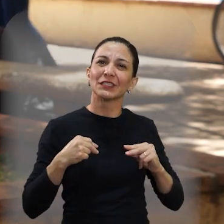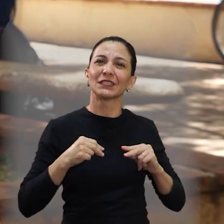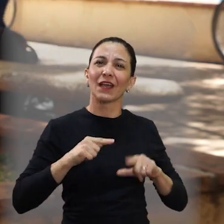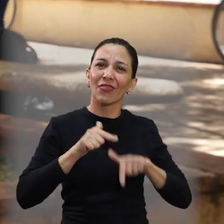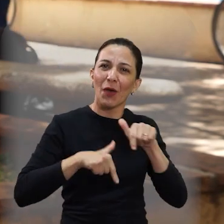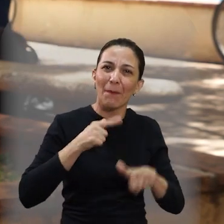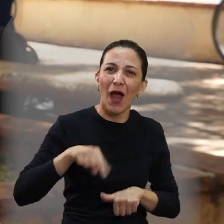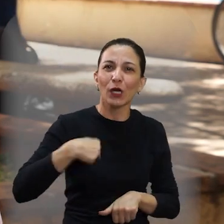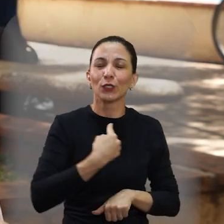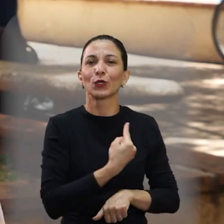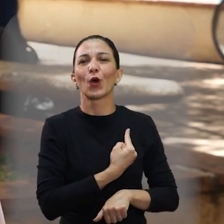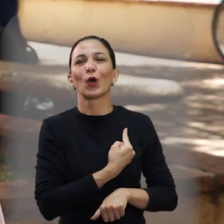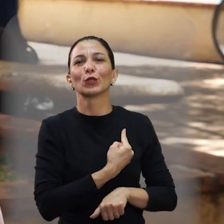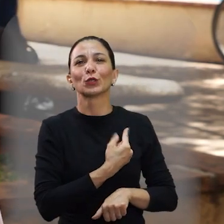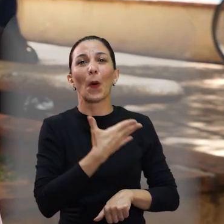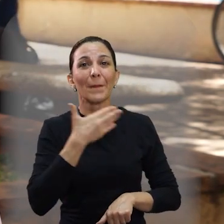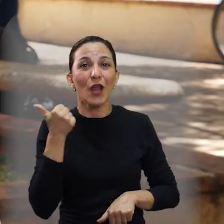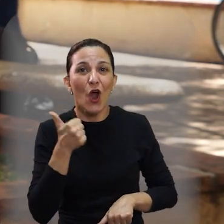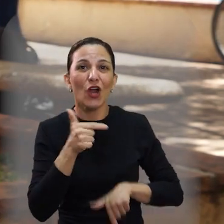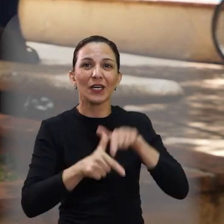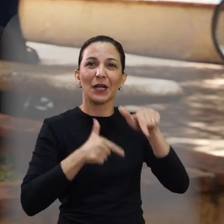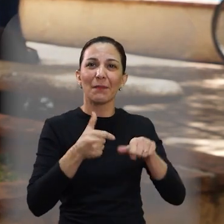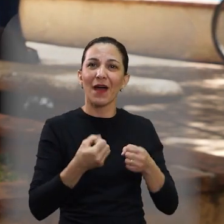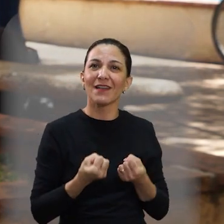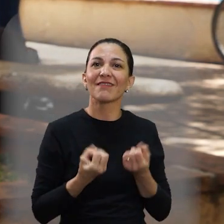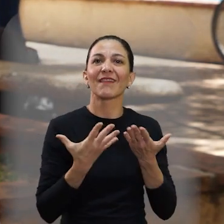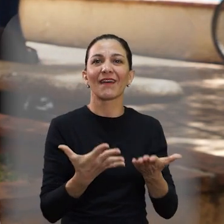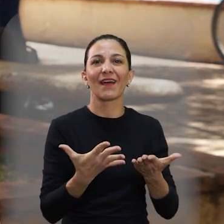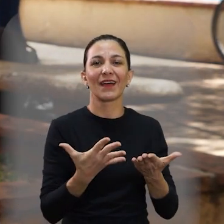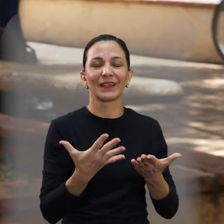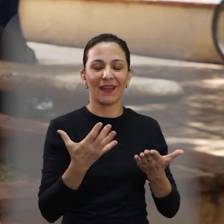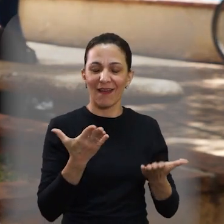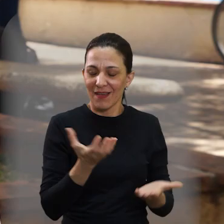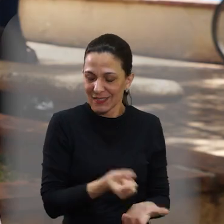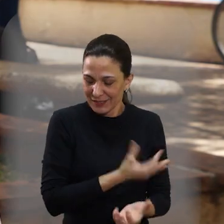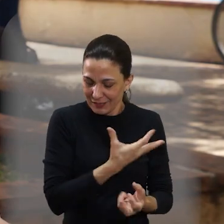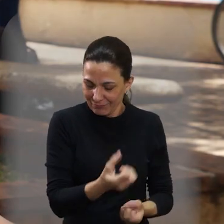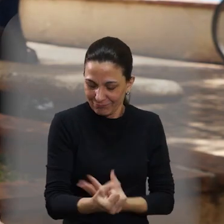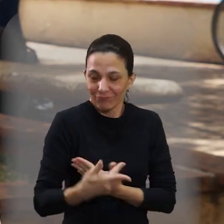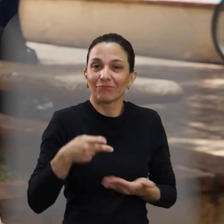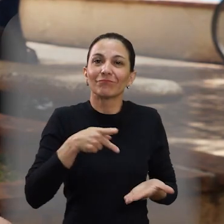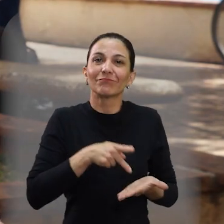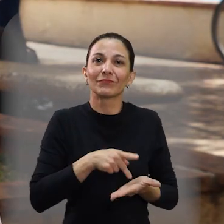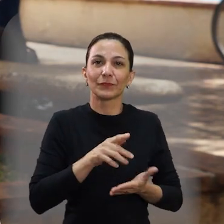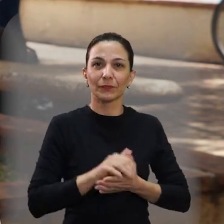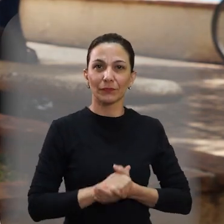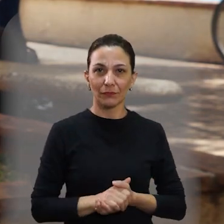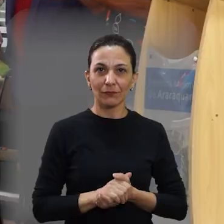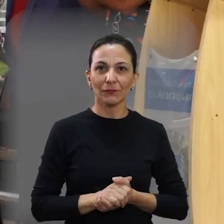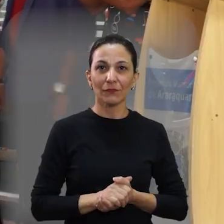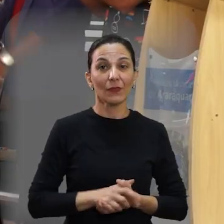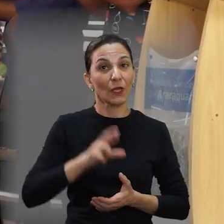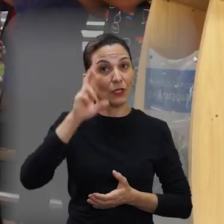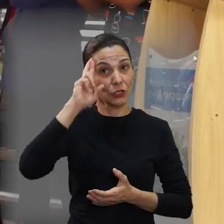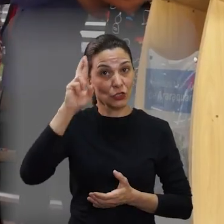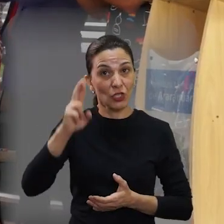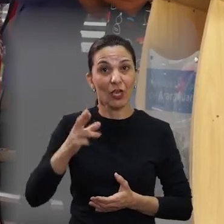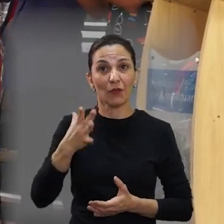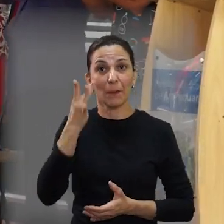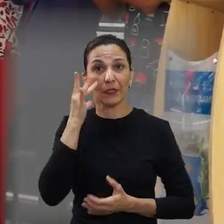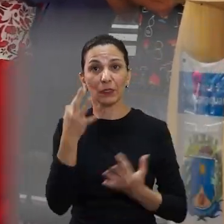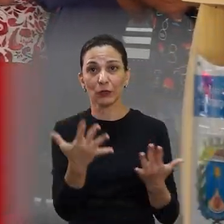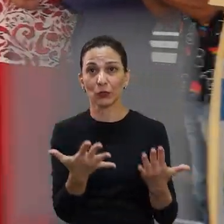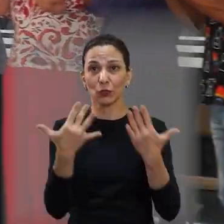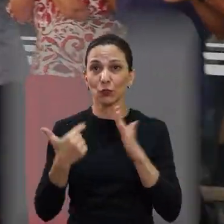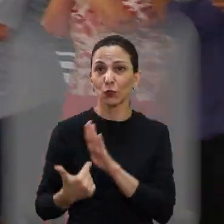estar fazendo o diferente, por estar fazendo o melhor, é muito emocionante mesmo. As autoridades